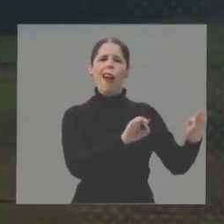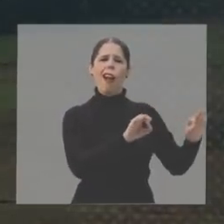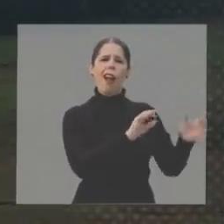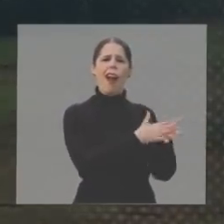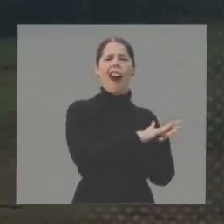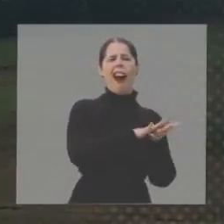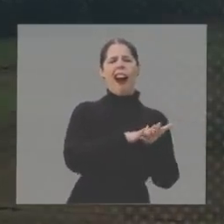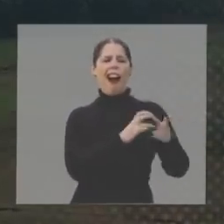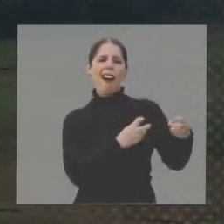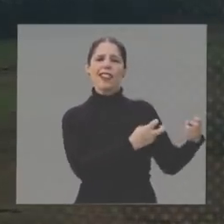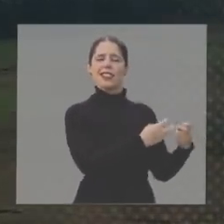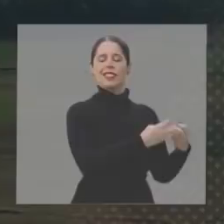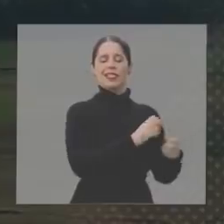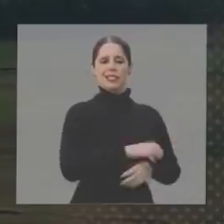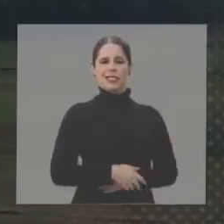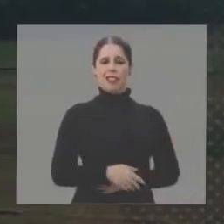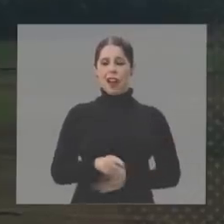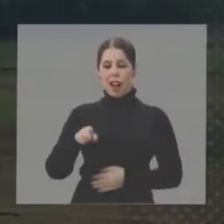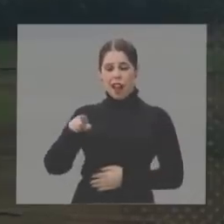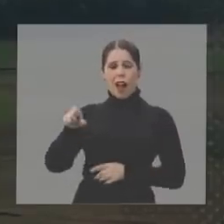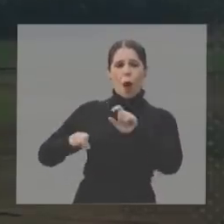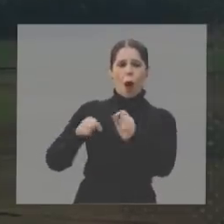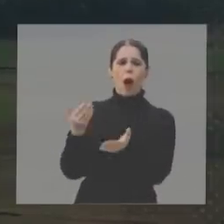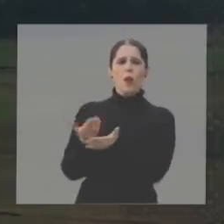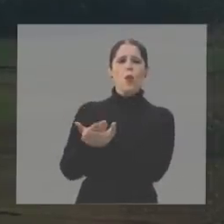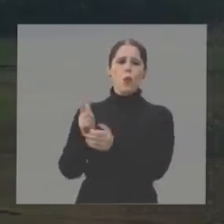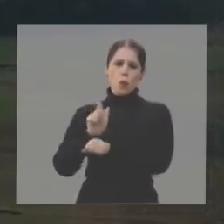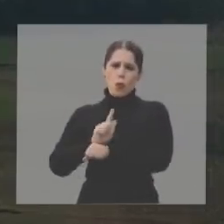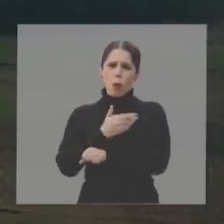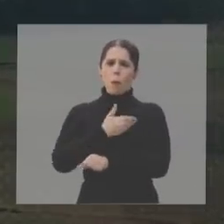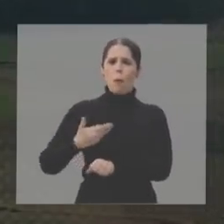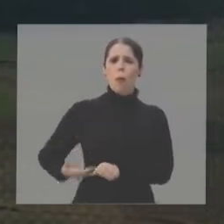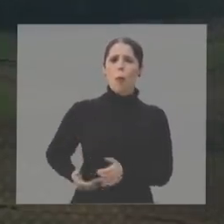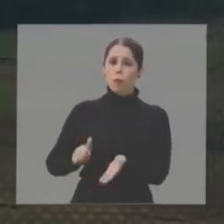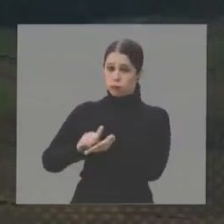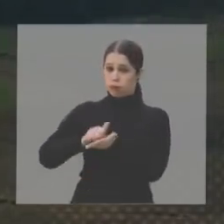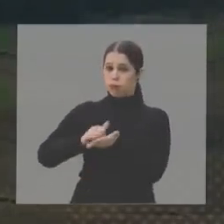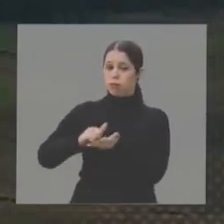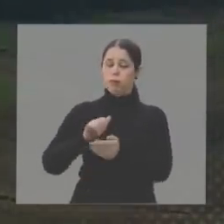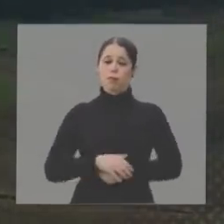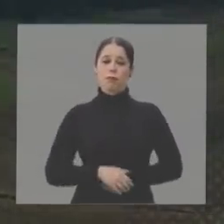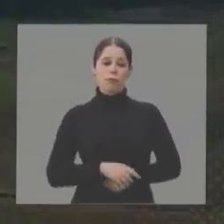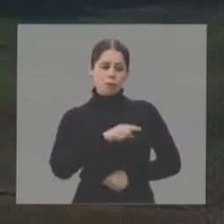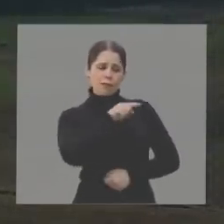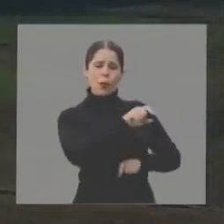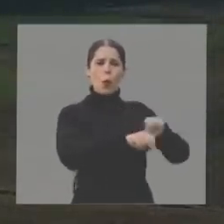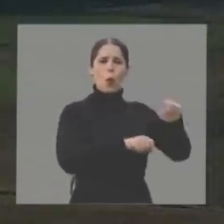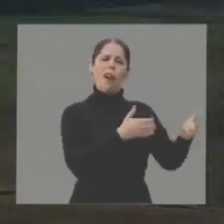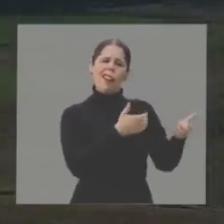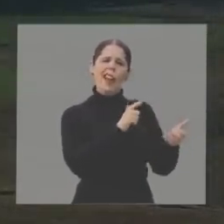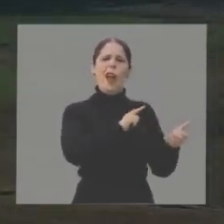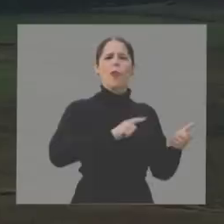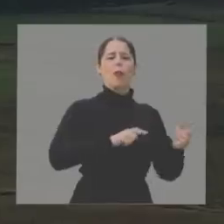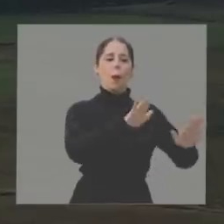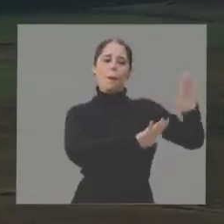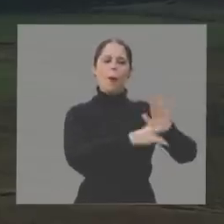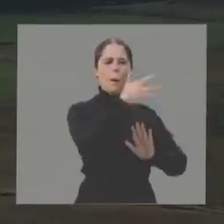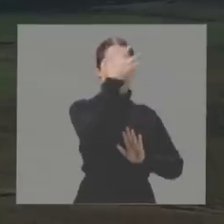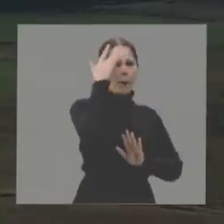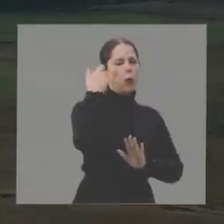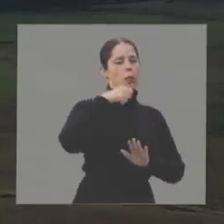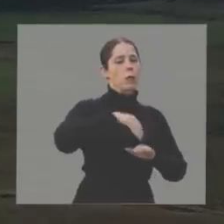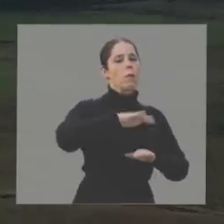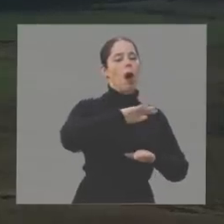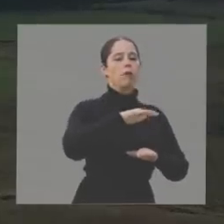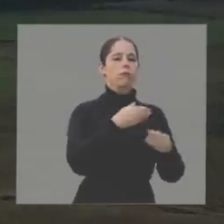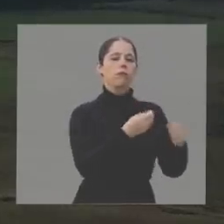simples, toca pandeiro em roda de samba. O da direita estudou gestão pública em Nova York. O da esquerda quer o governo protegendo os